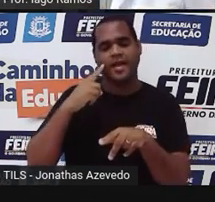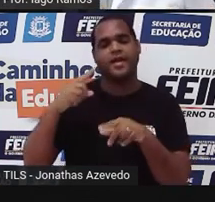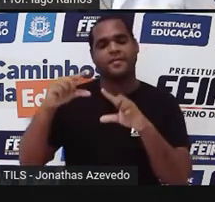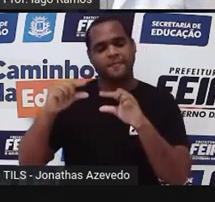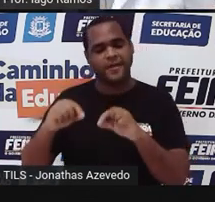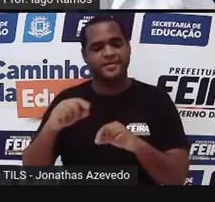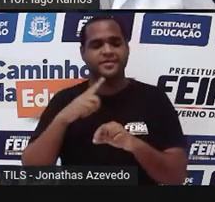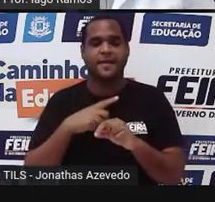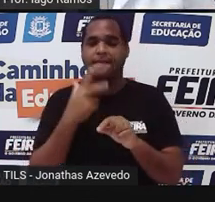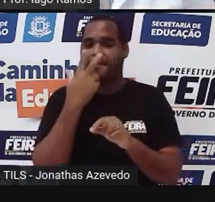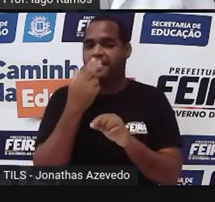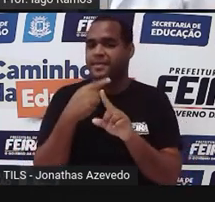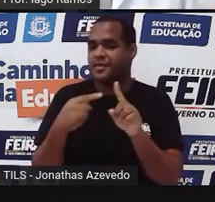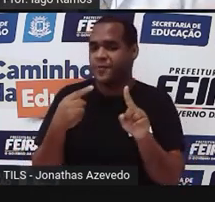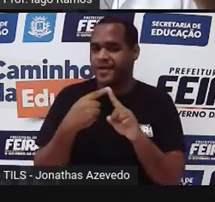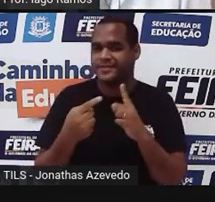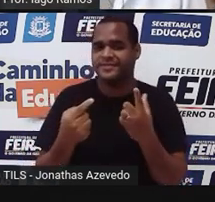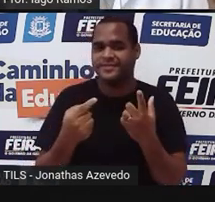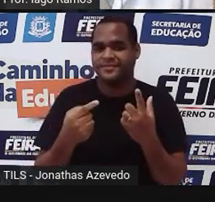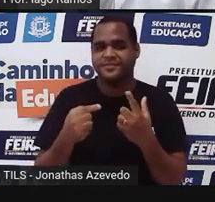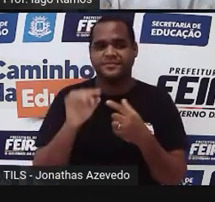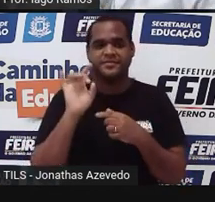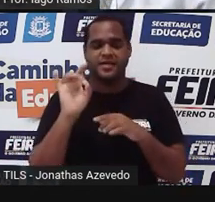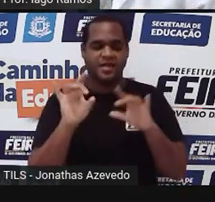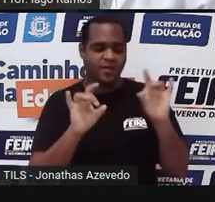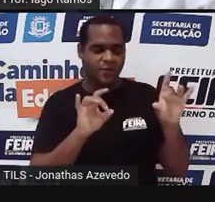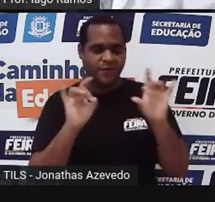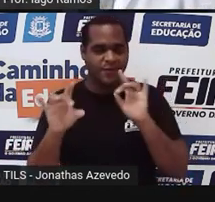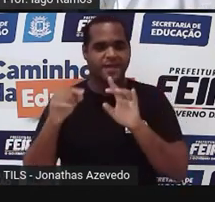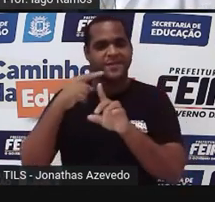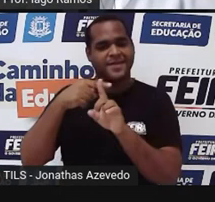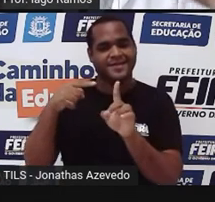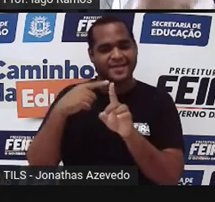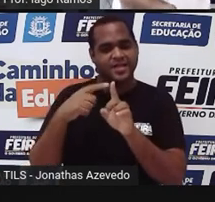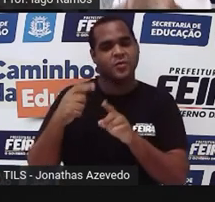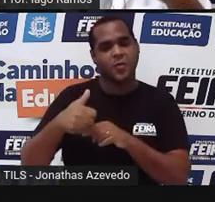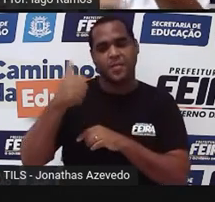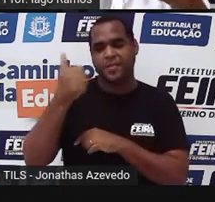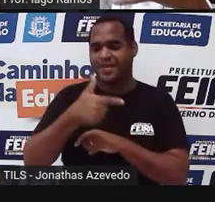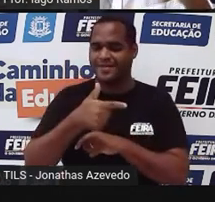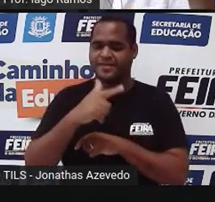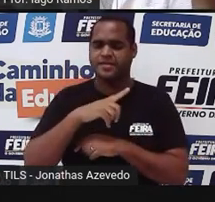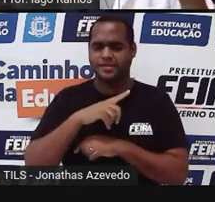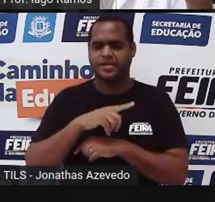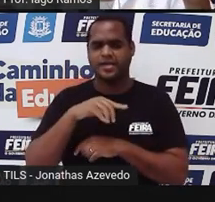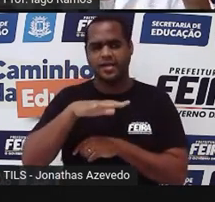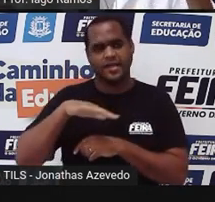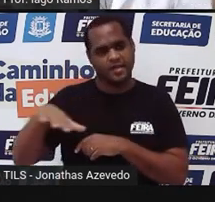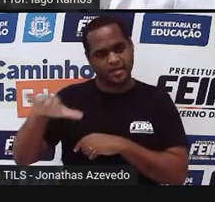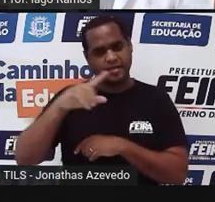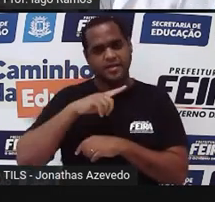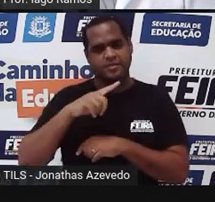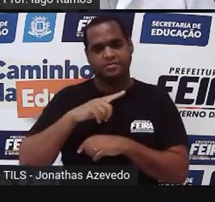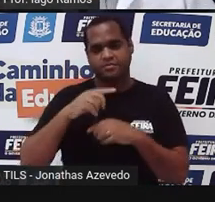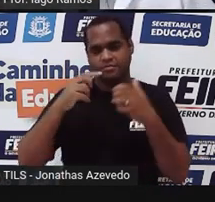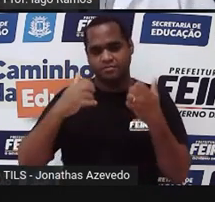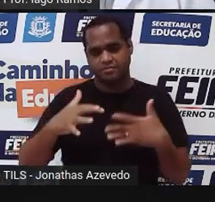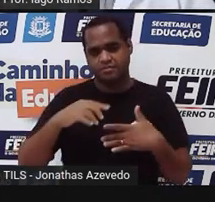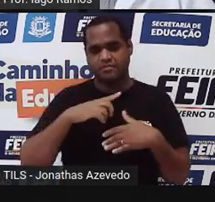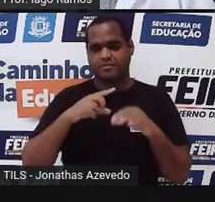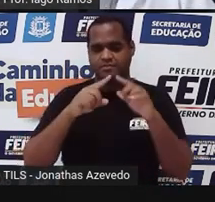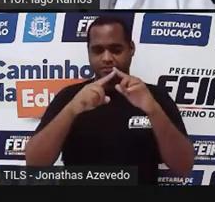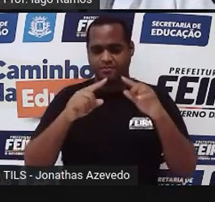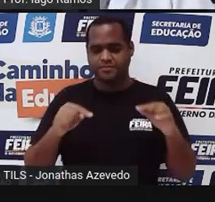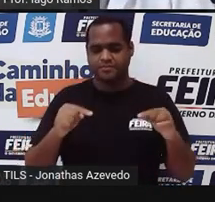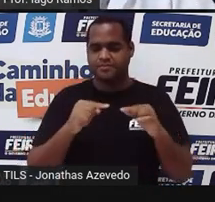semelhantes. Cada um é metade do retângulo maior. então a área do losango, uma das metades é o losango, a área do losango é